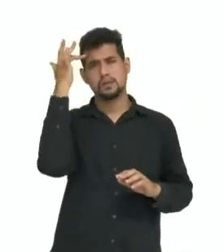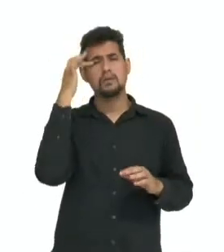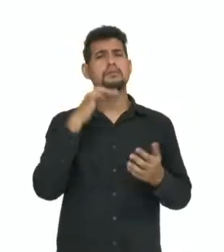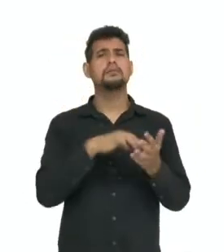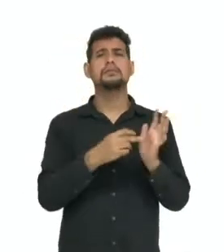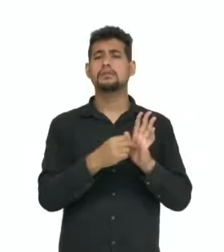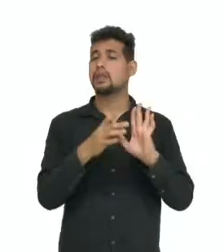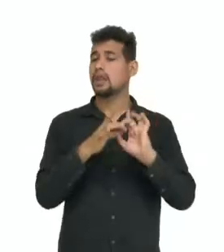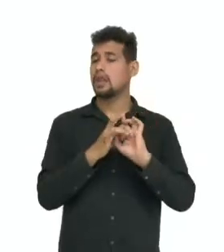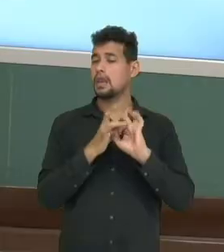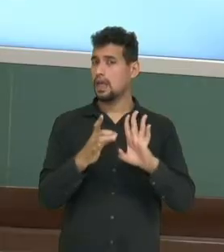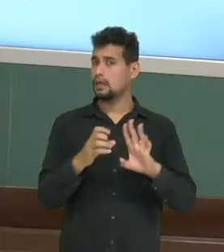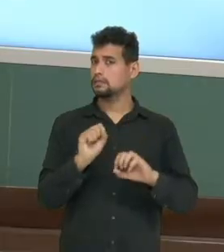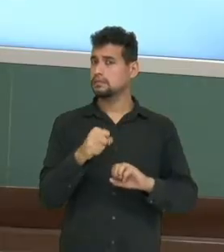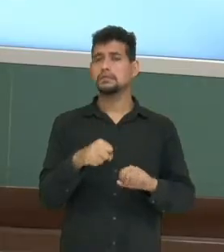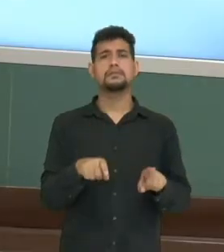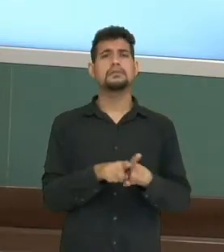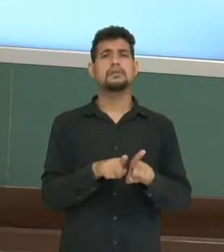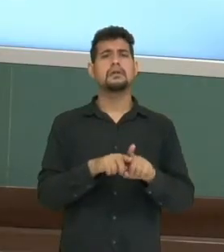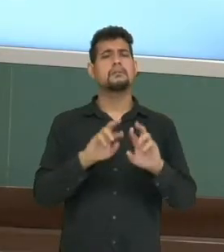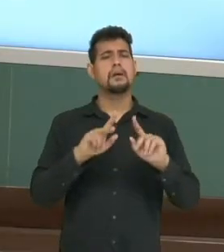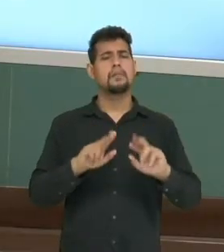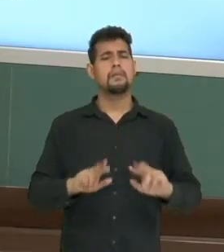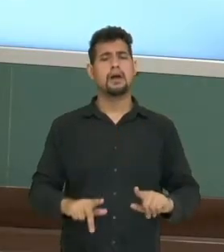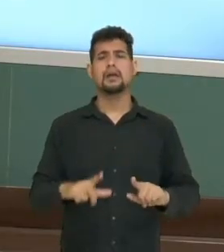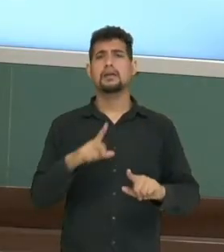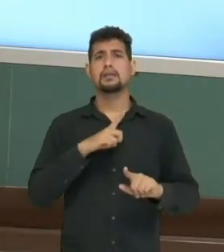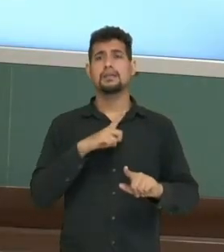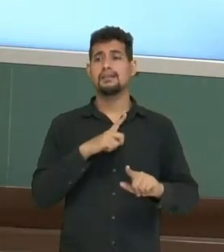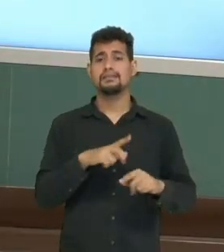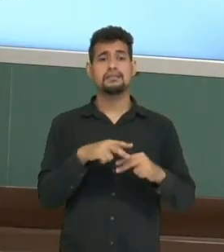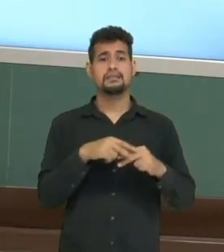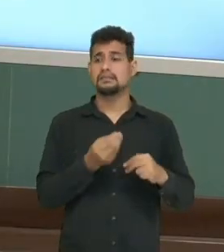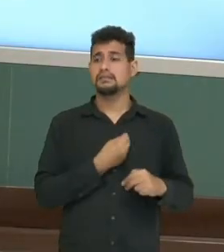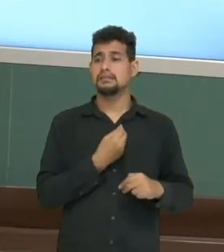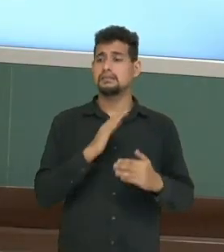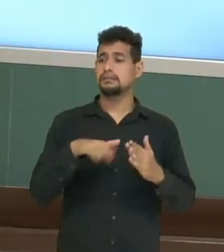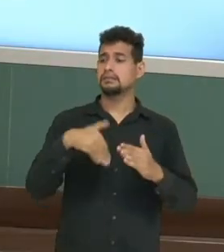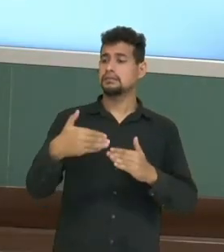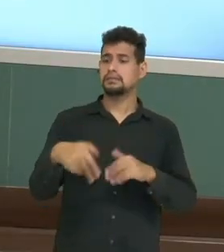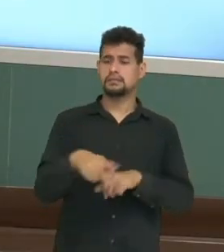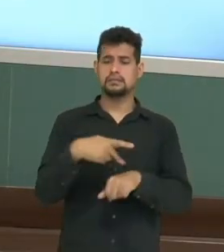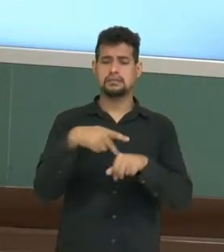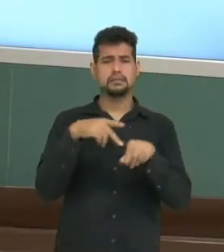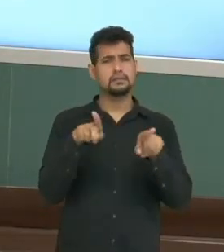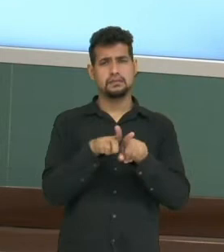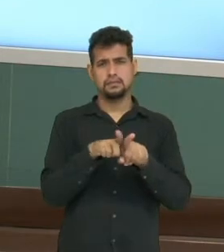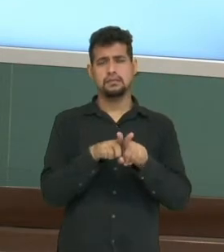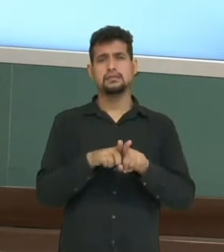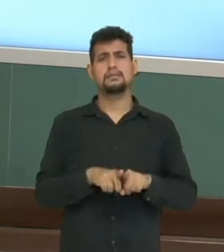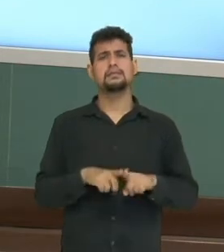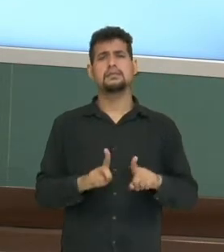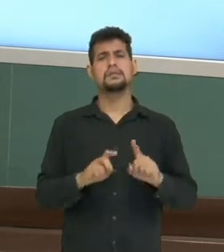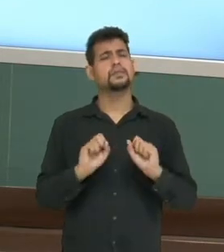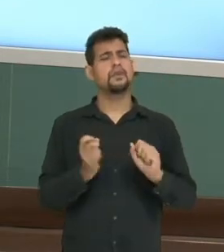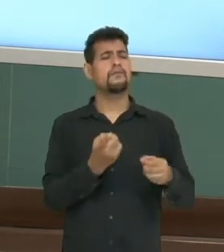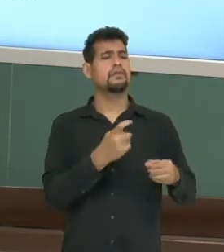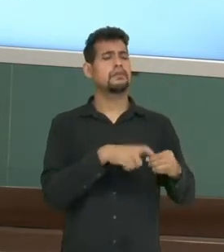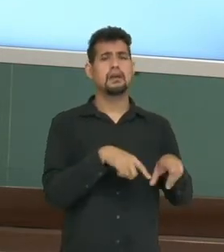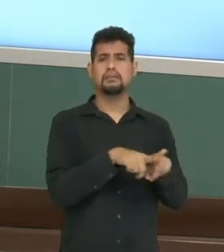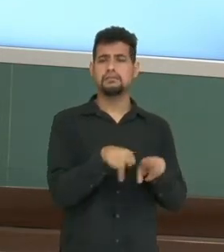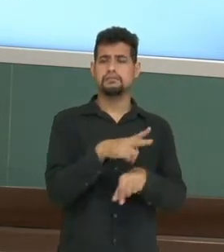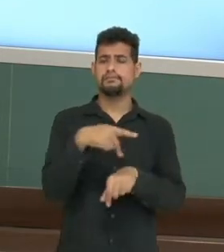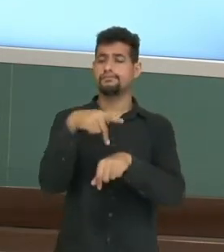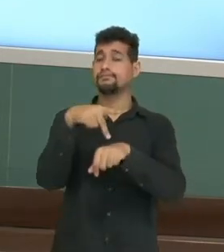fossem libertados e aqueles que estavam no exílio, morando fora do país para fugir de perseguições, poderiam voltar para o